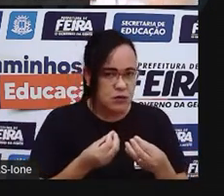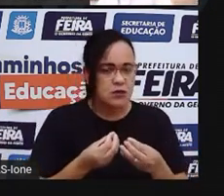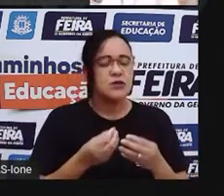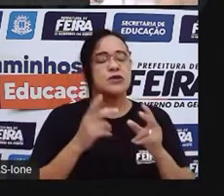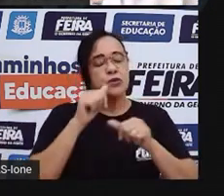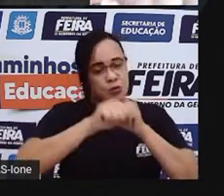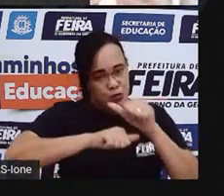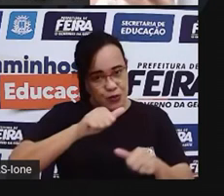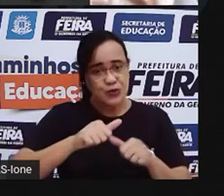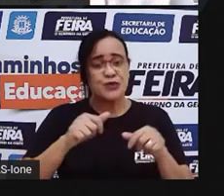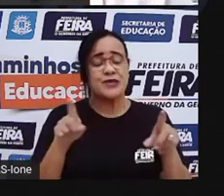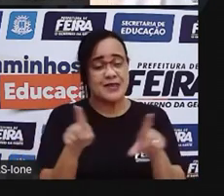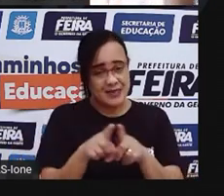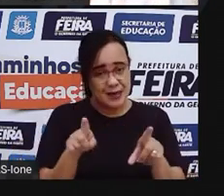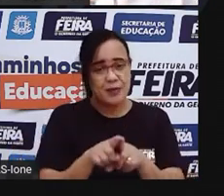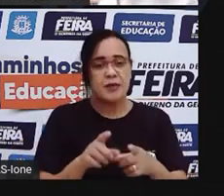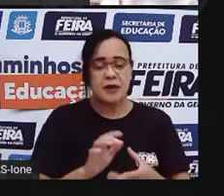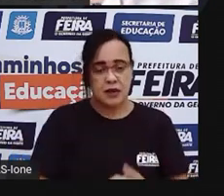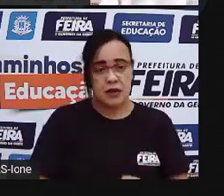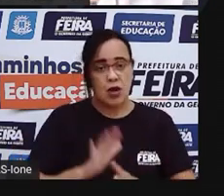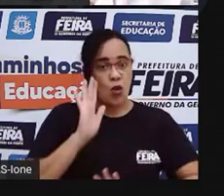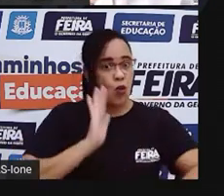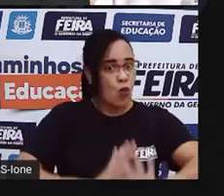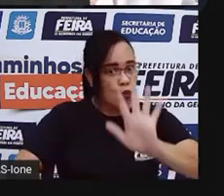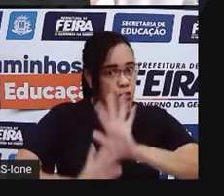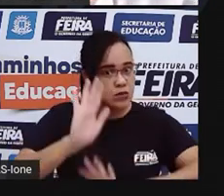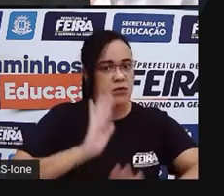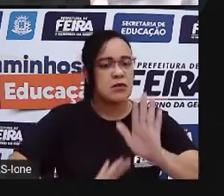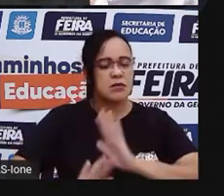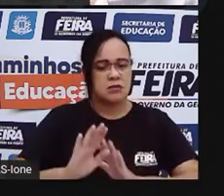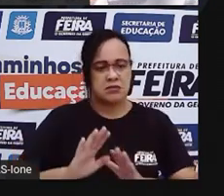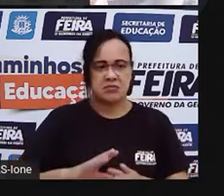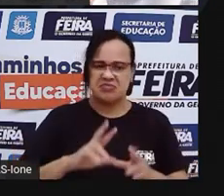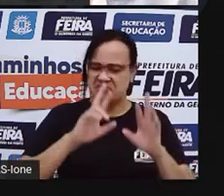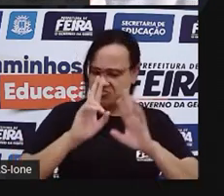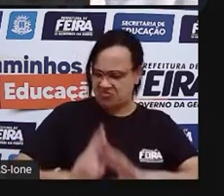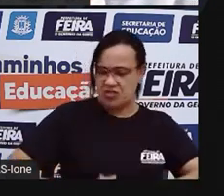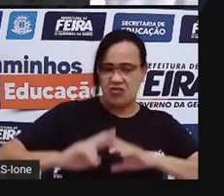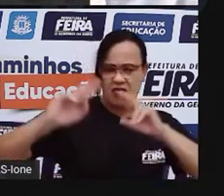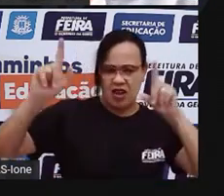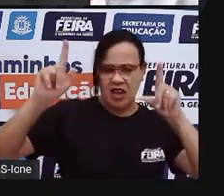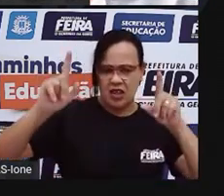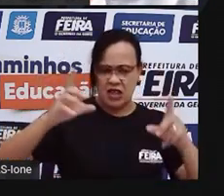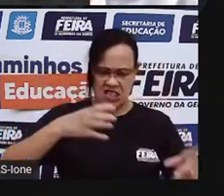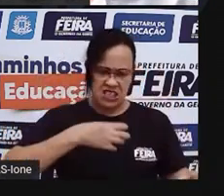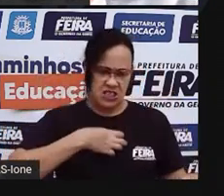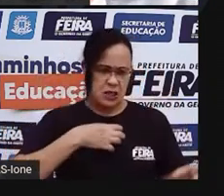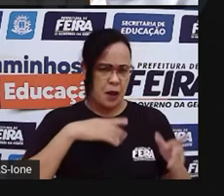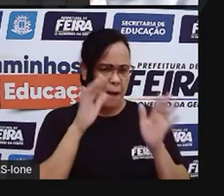Pra gente não acabar Mudando o sentido Da palavra Então por exemplo Pra escrever O